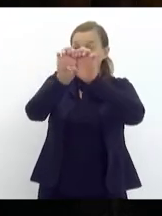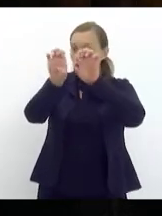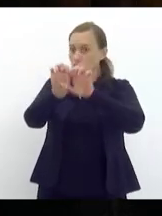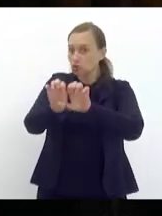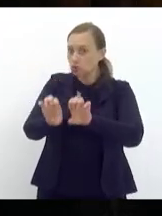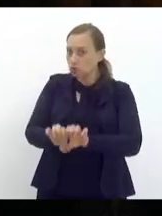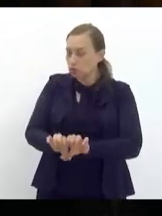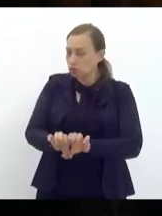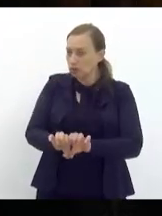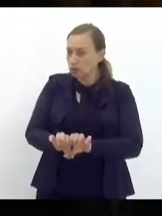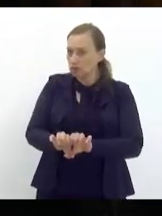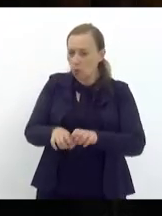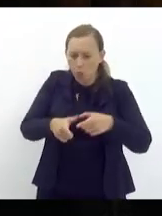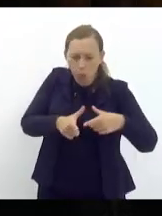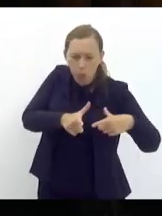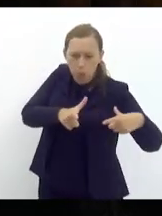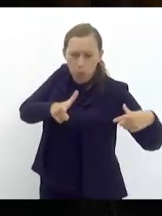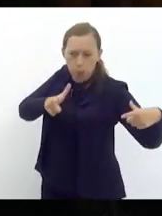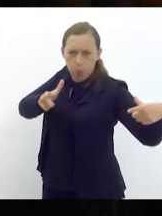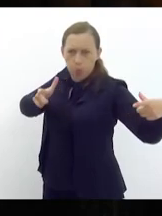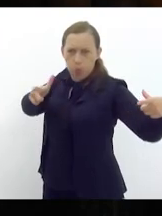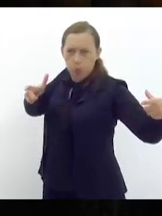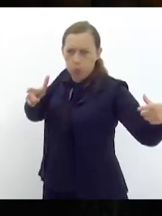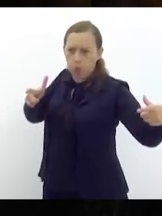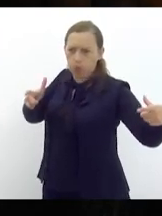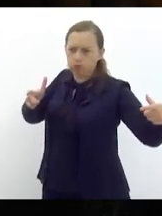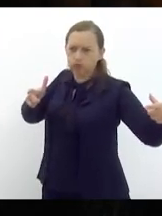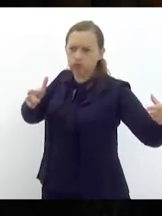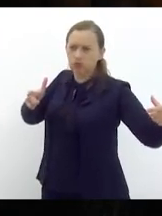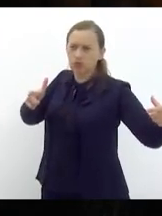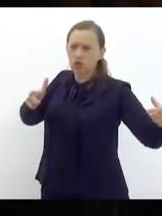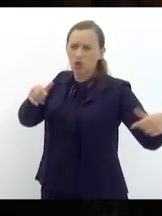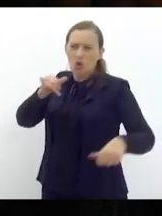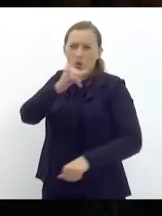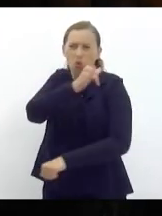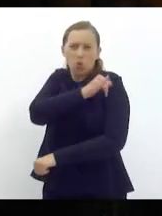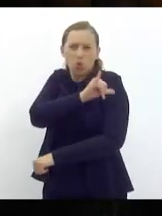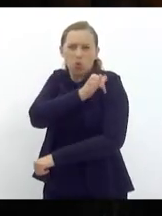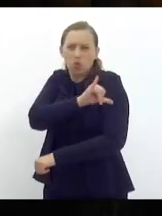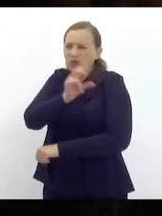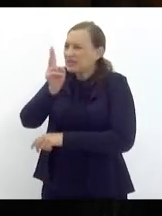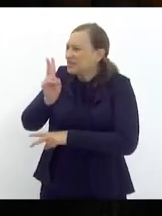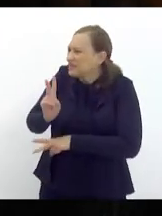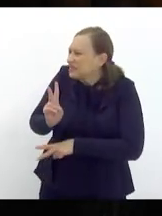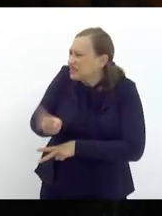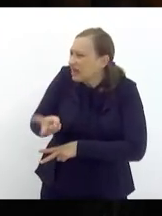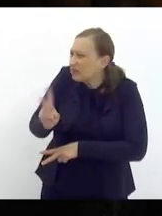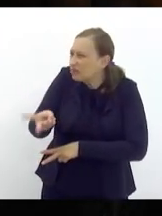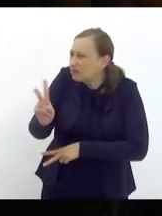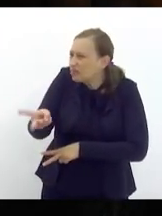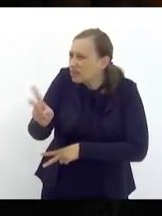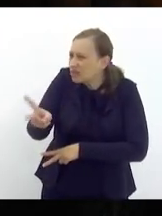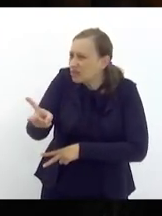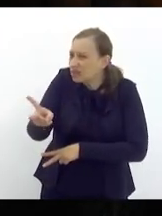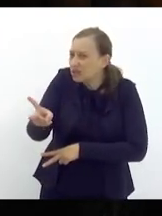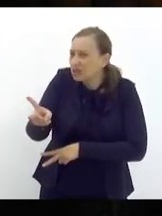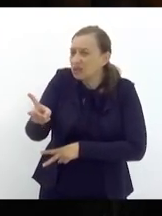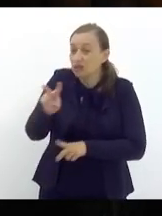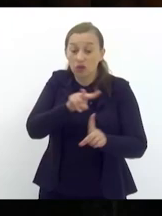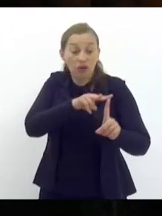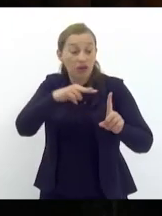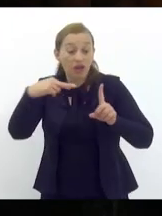imensa o Rio de Janeiro sempre foi visto na área